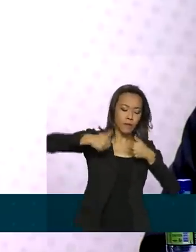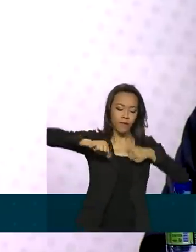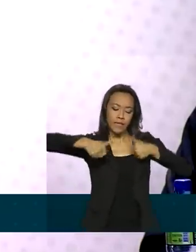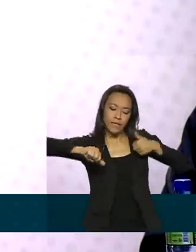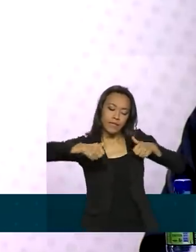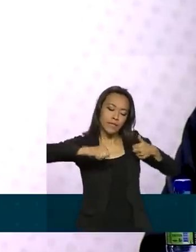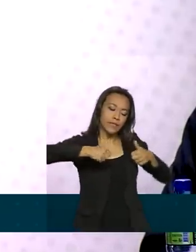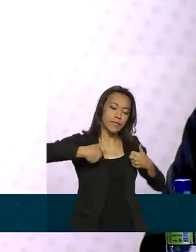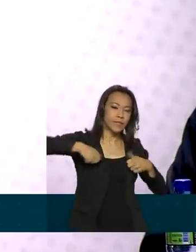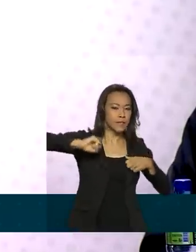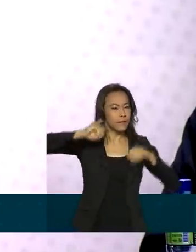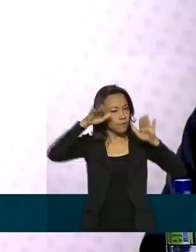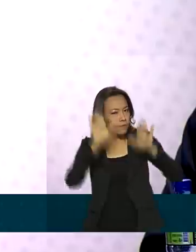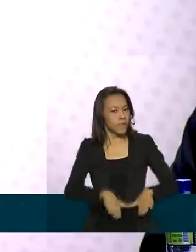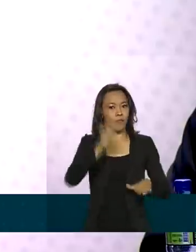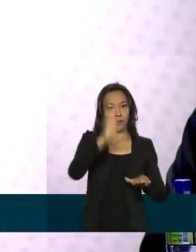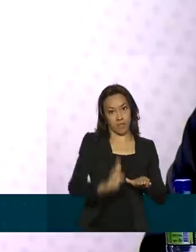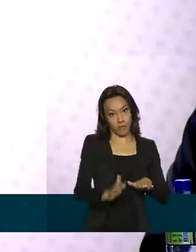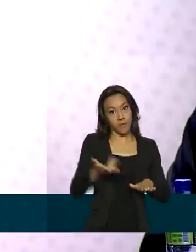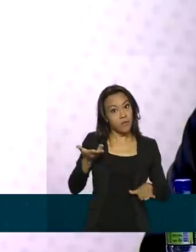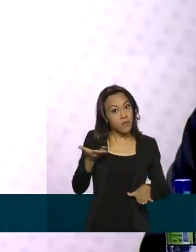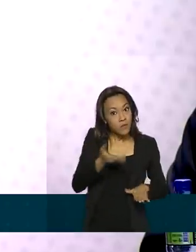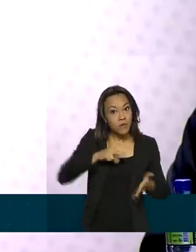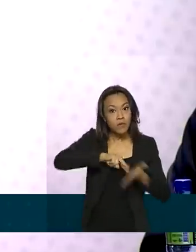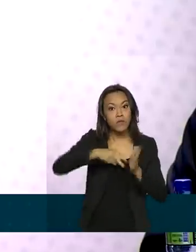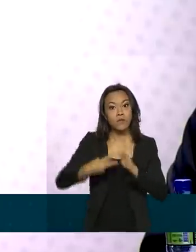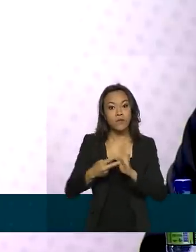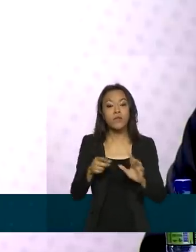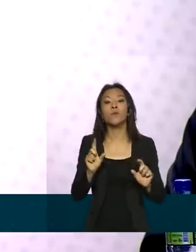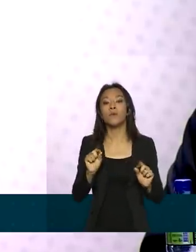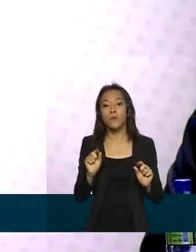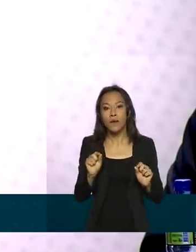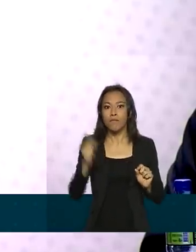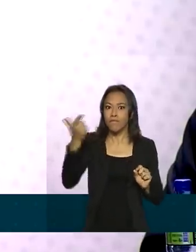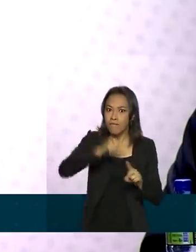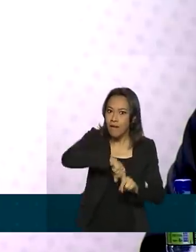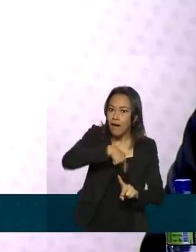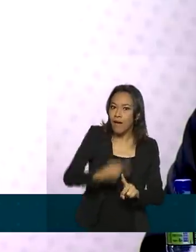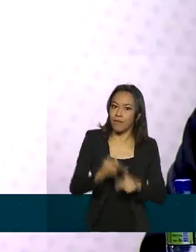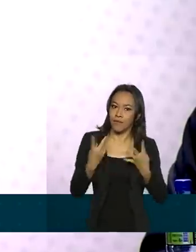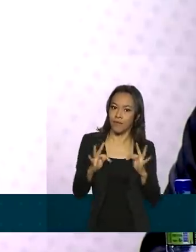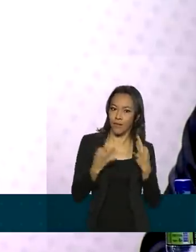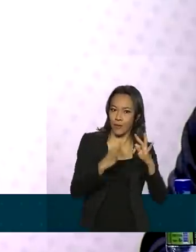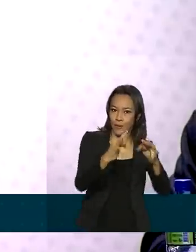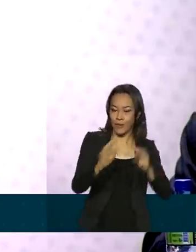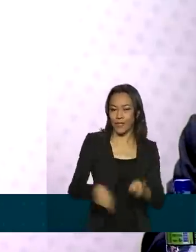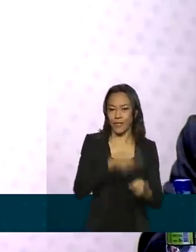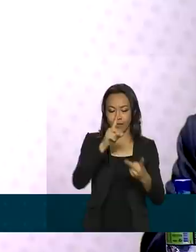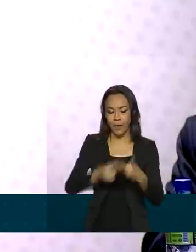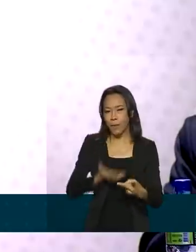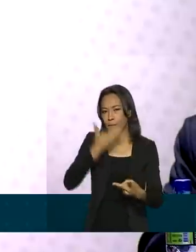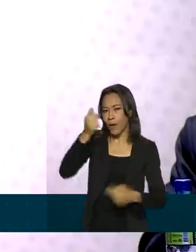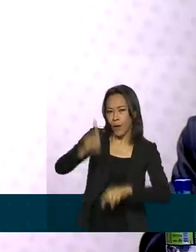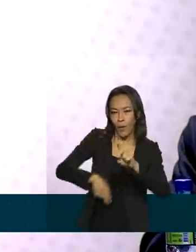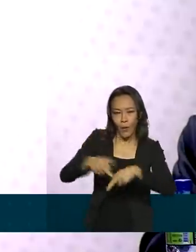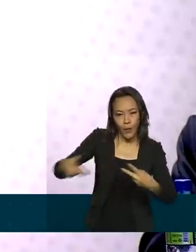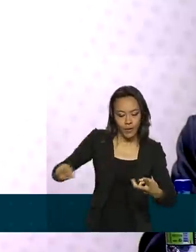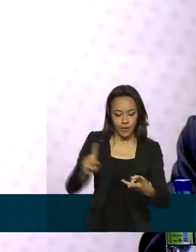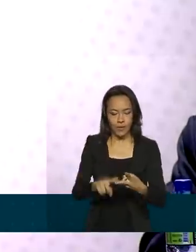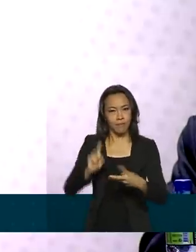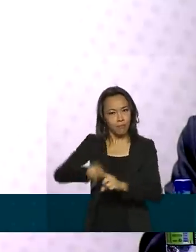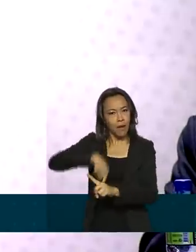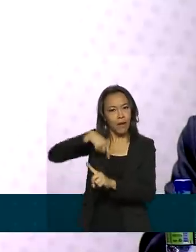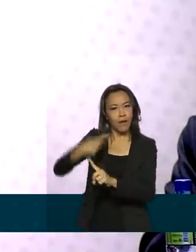no Brasil. Isso significa também mais tecnologia, mais e melhores produtos, mais emprego,